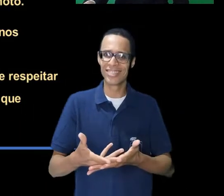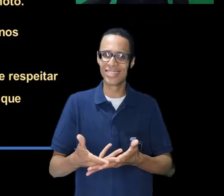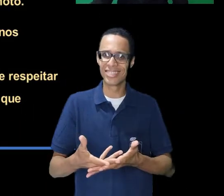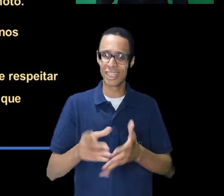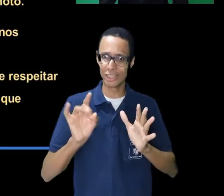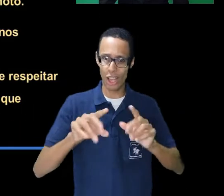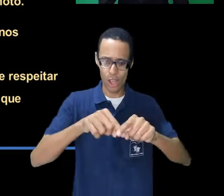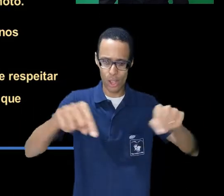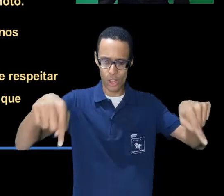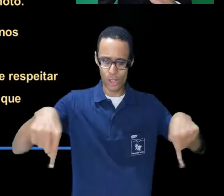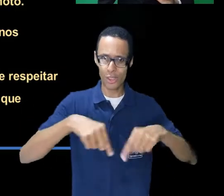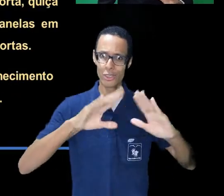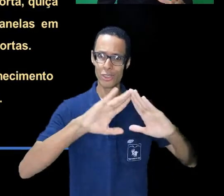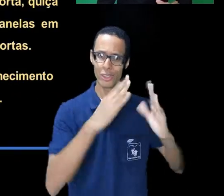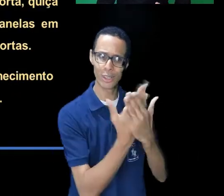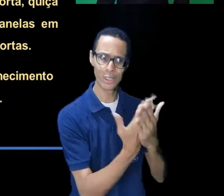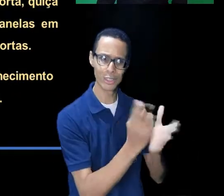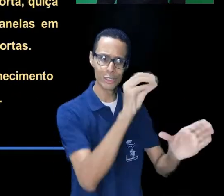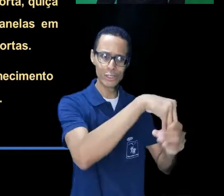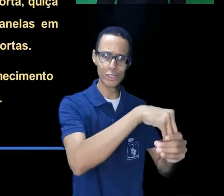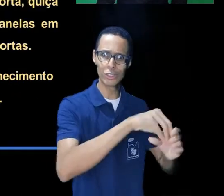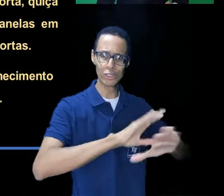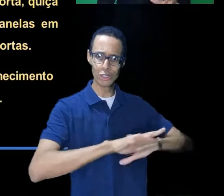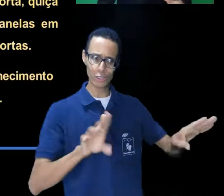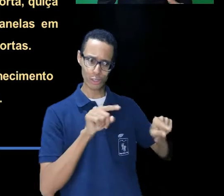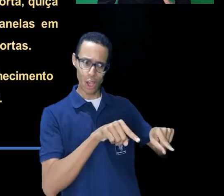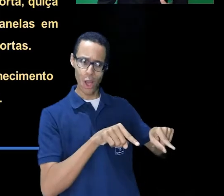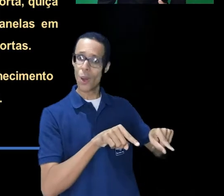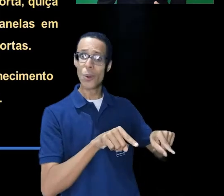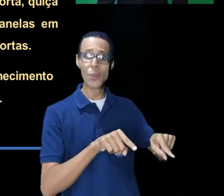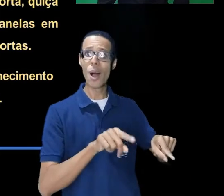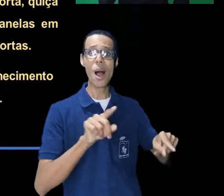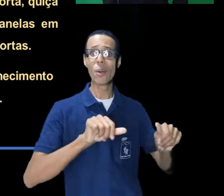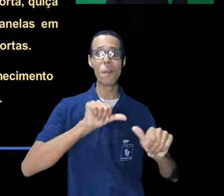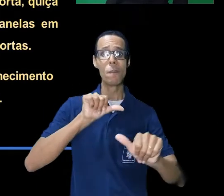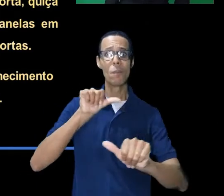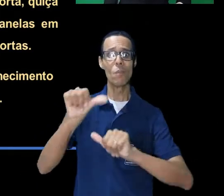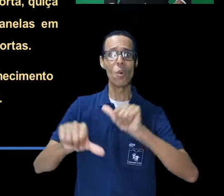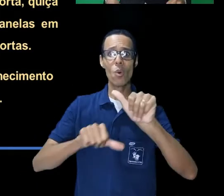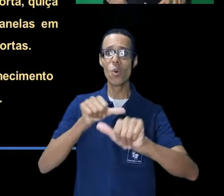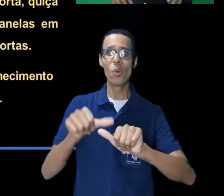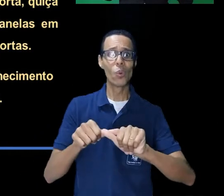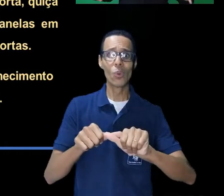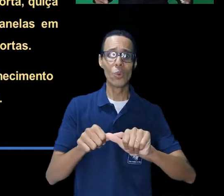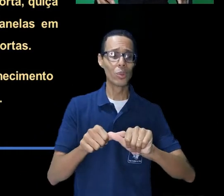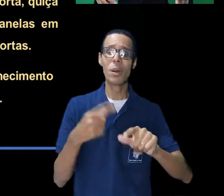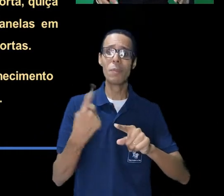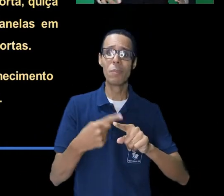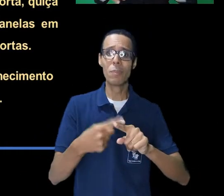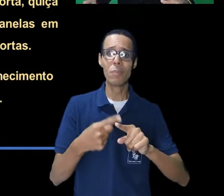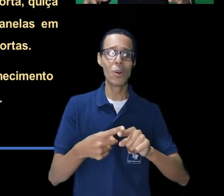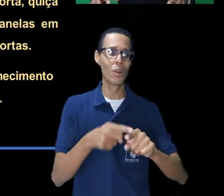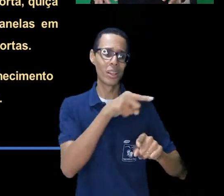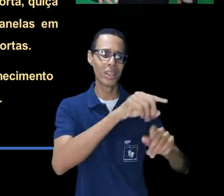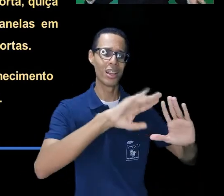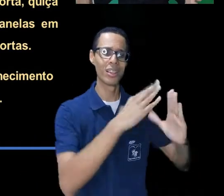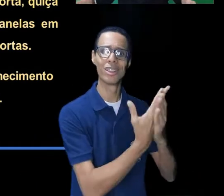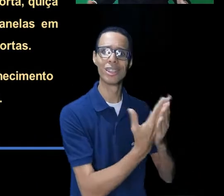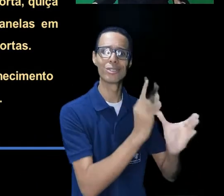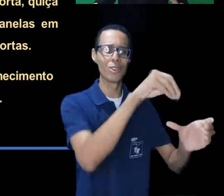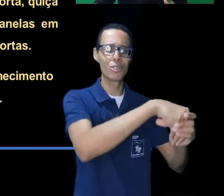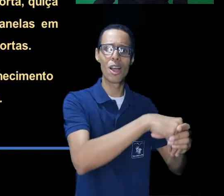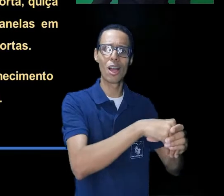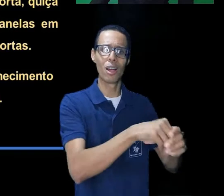respeitar o outro. O espaço pedagógico já não se constitui apenas na sala de aula. Esse espaço foi